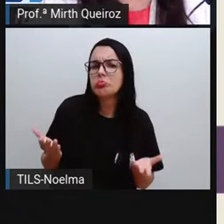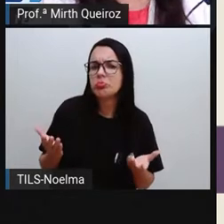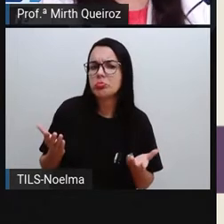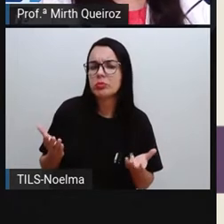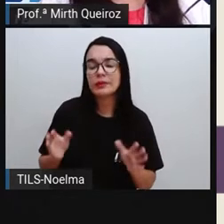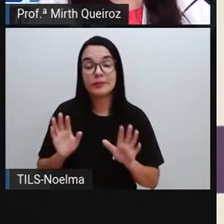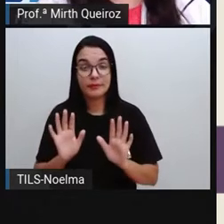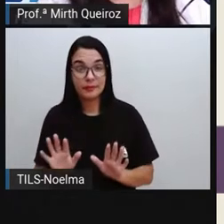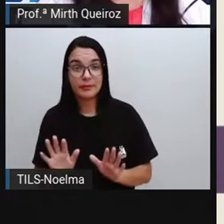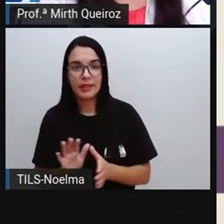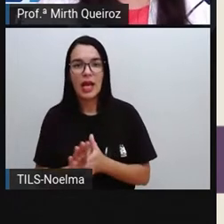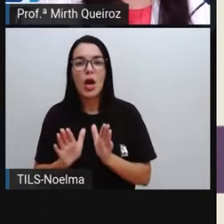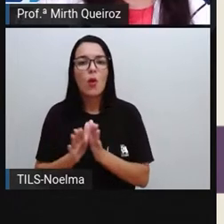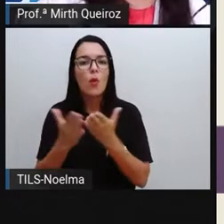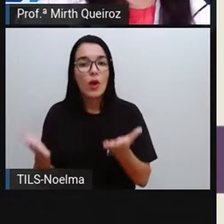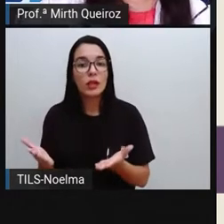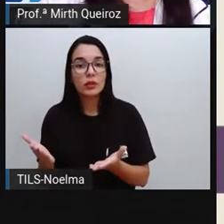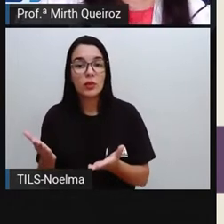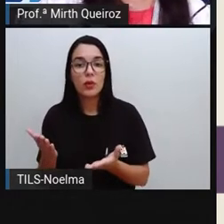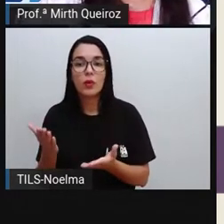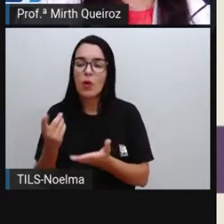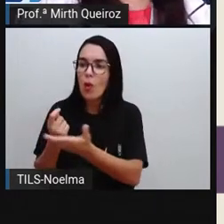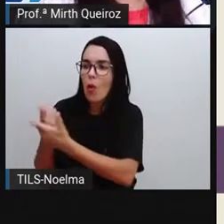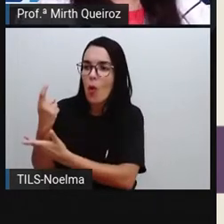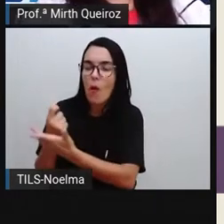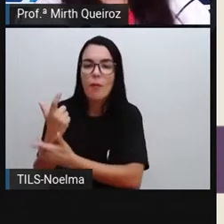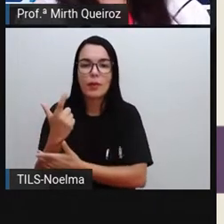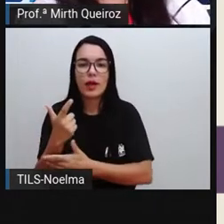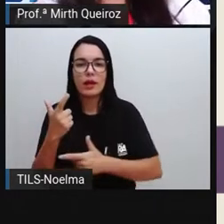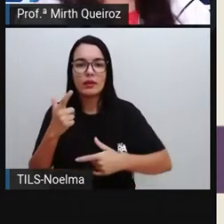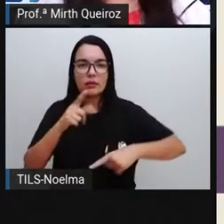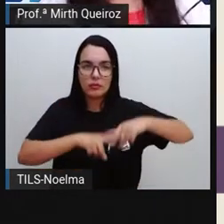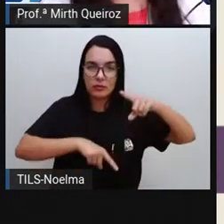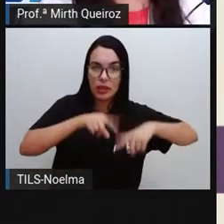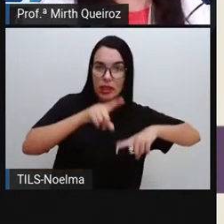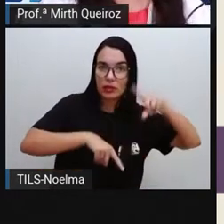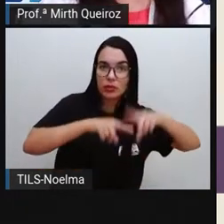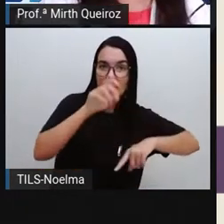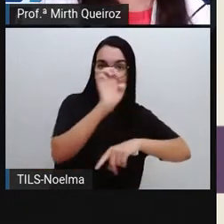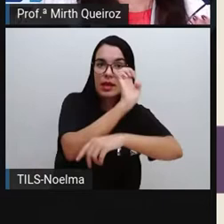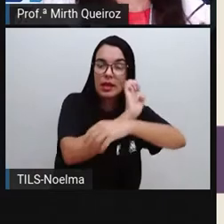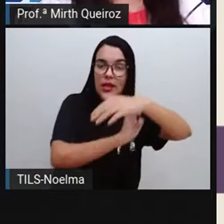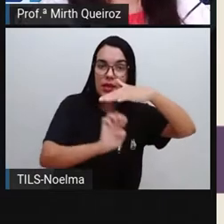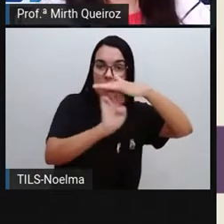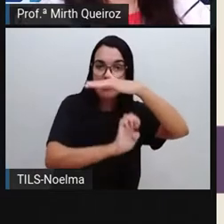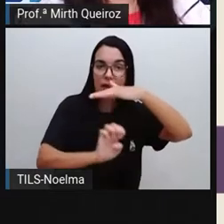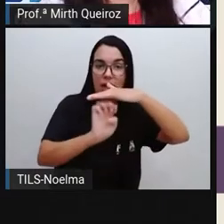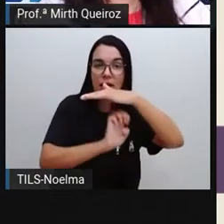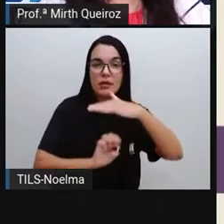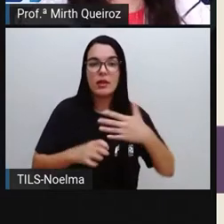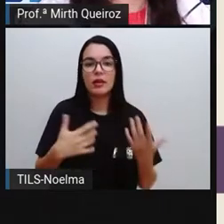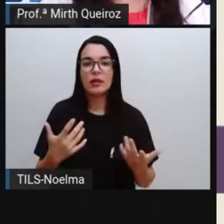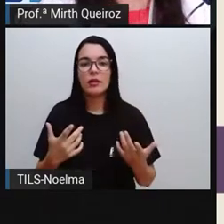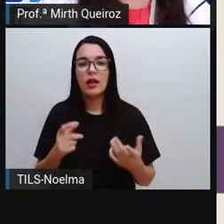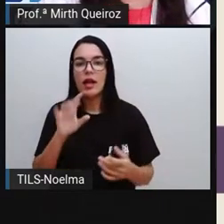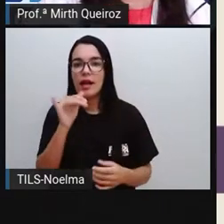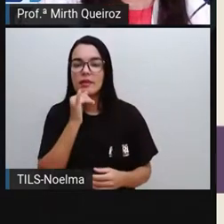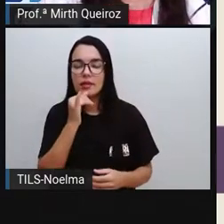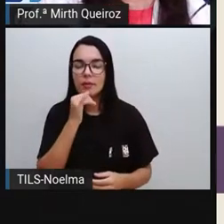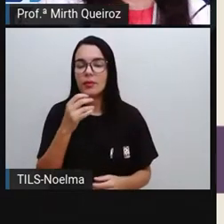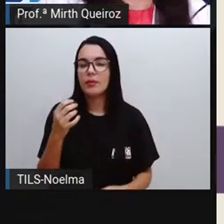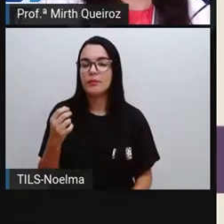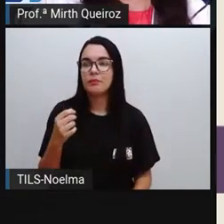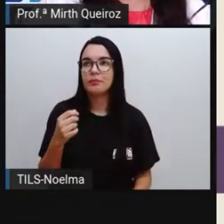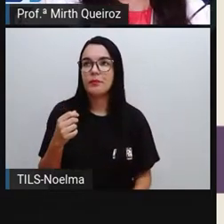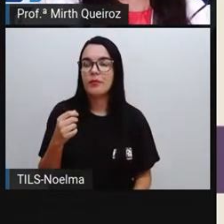Bom, quando a gente consome uma mercadoria industrializada, por exemplo, um lápis, nós